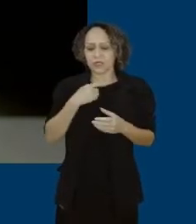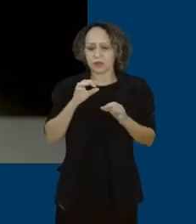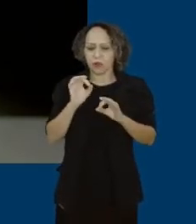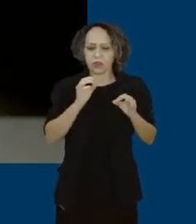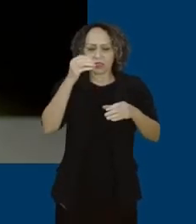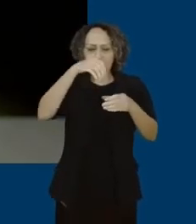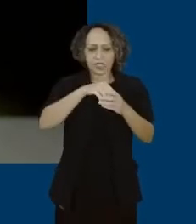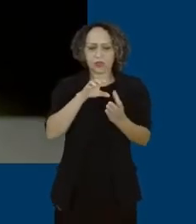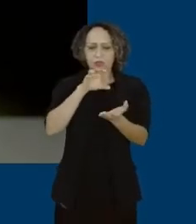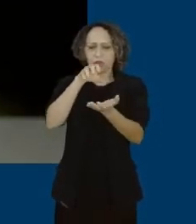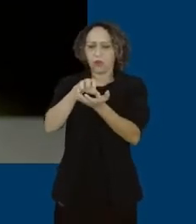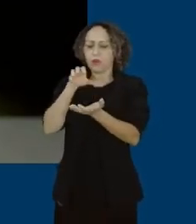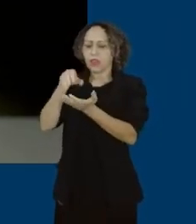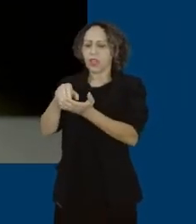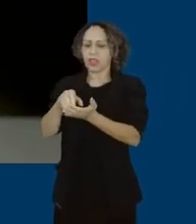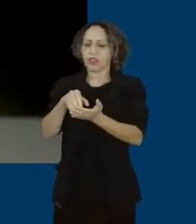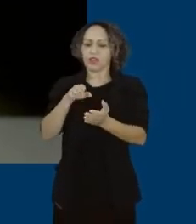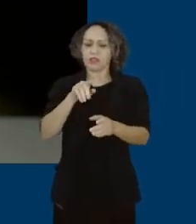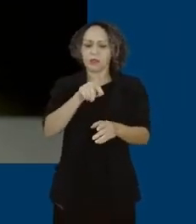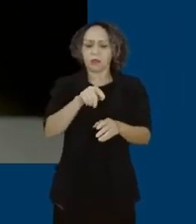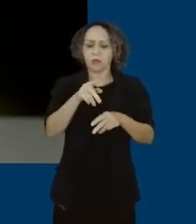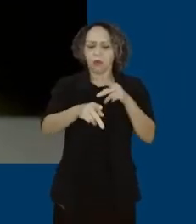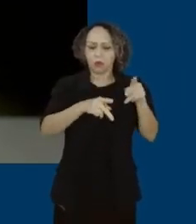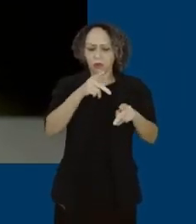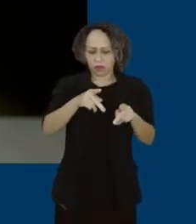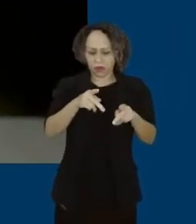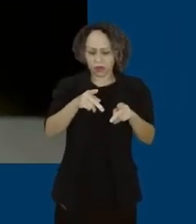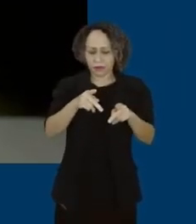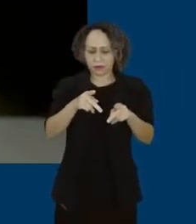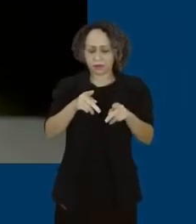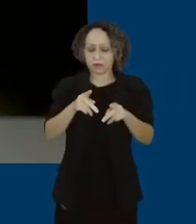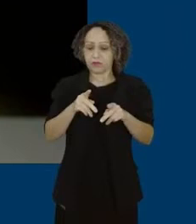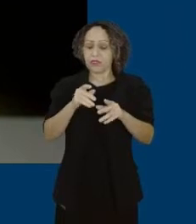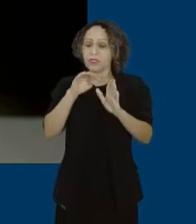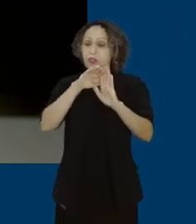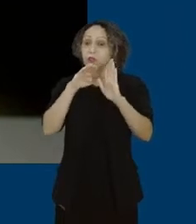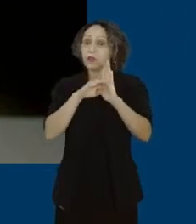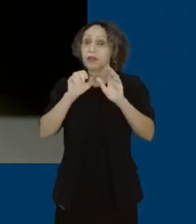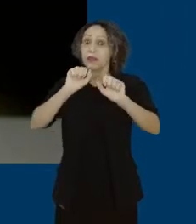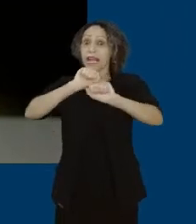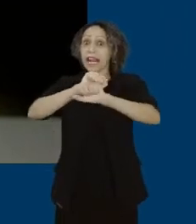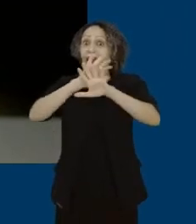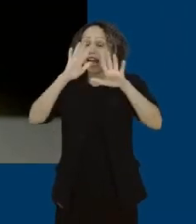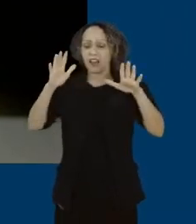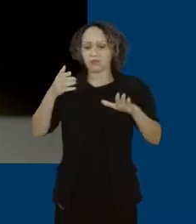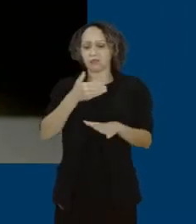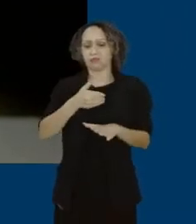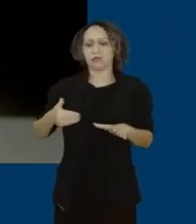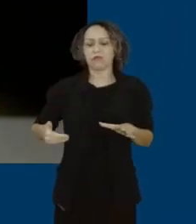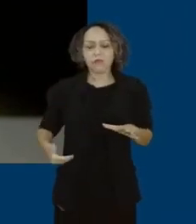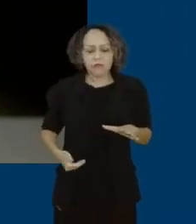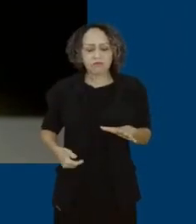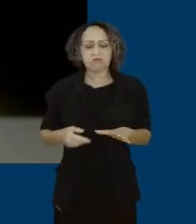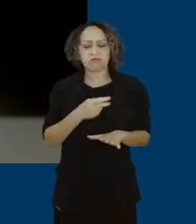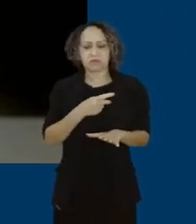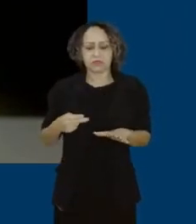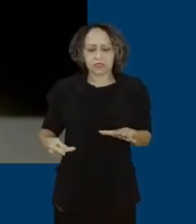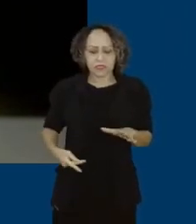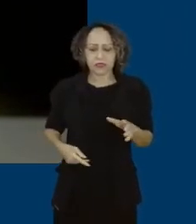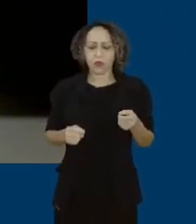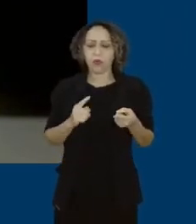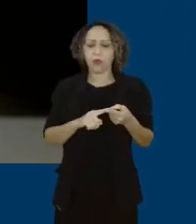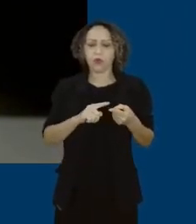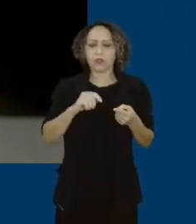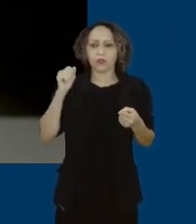tendo um programa claro de governo, contrapondo os absurdos que o Brasil assiste hoje, como a fome, a miséria,